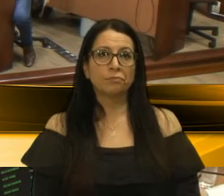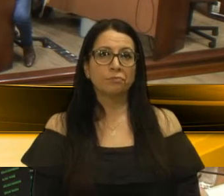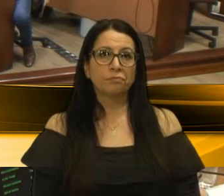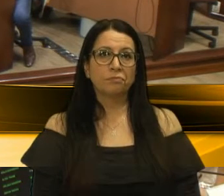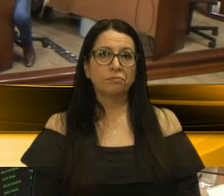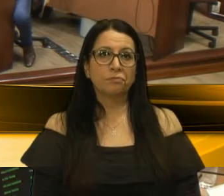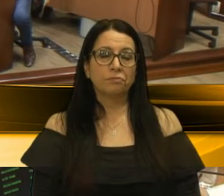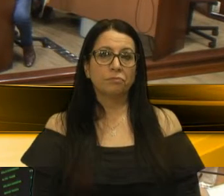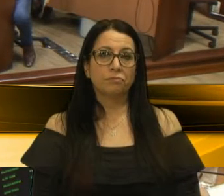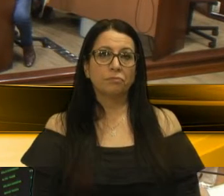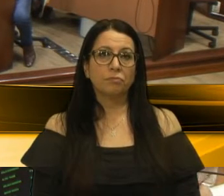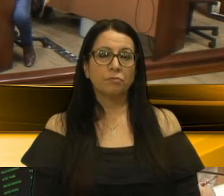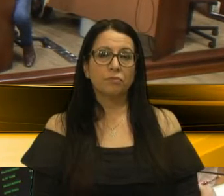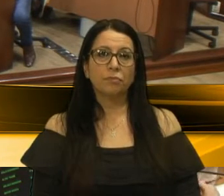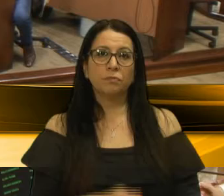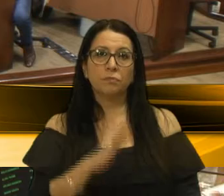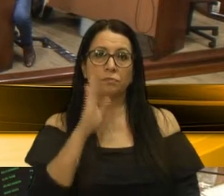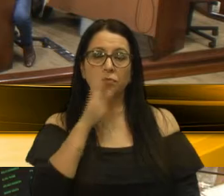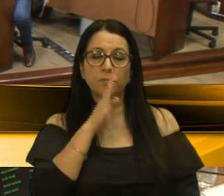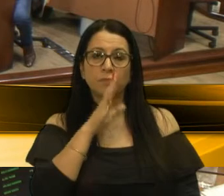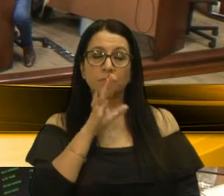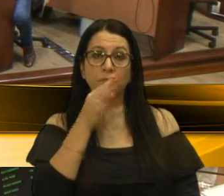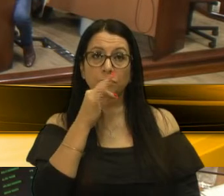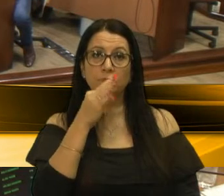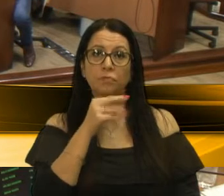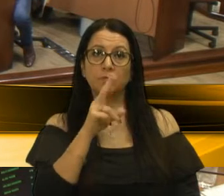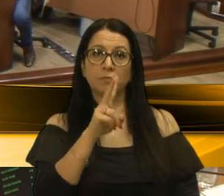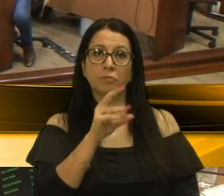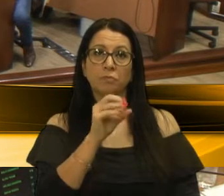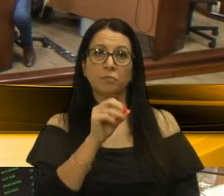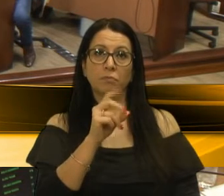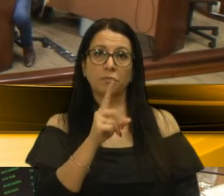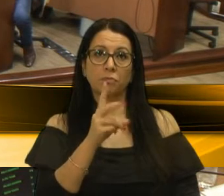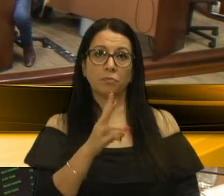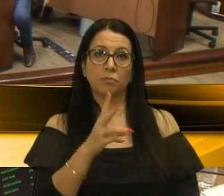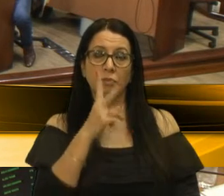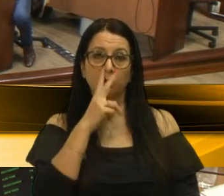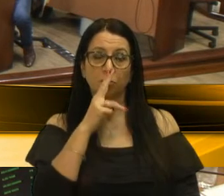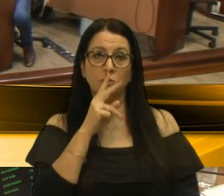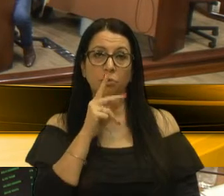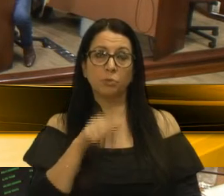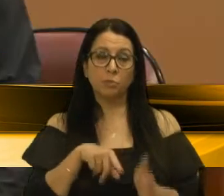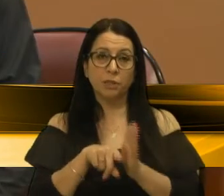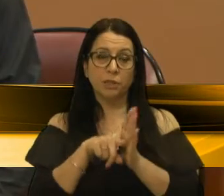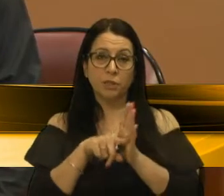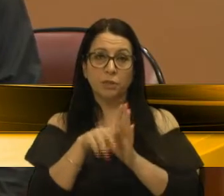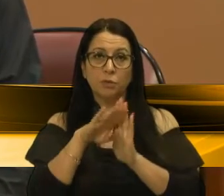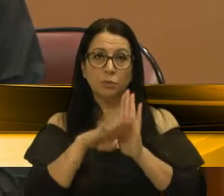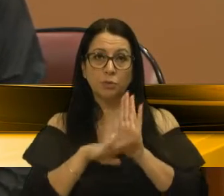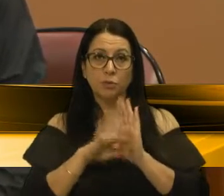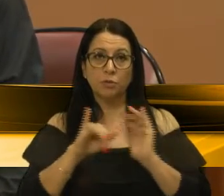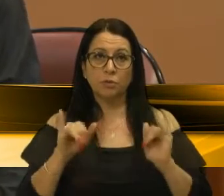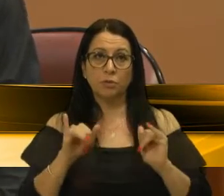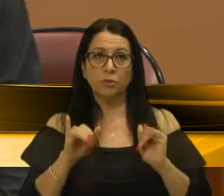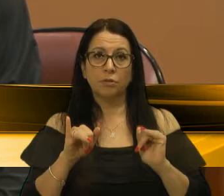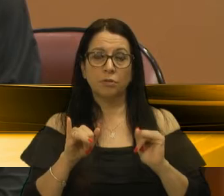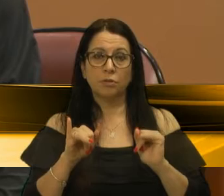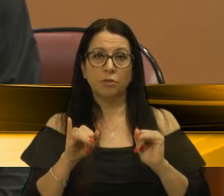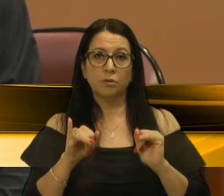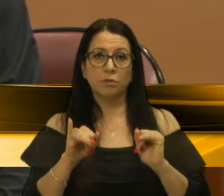vou ser bem rápido, em Caxias do Sul, em 2013, conforme o levantamento do programa Hiperdia,